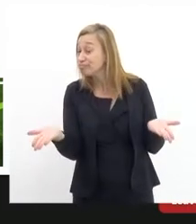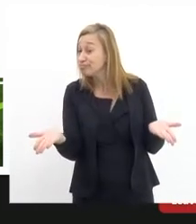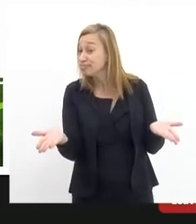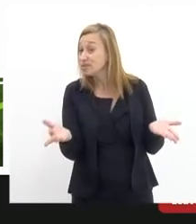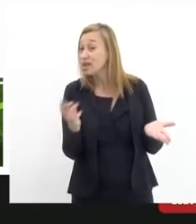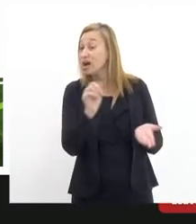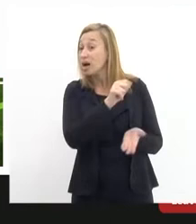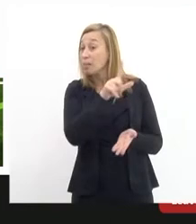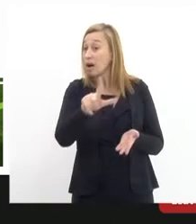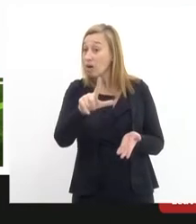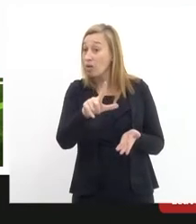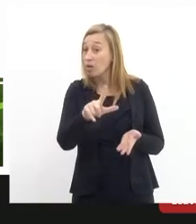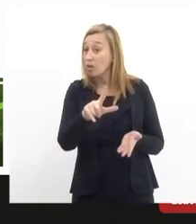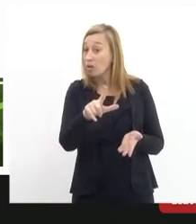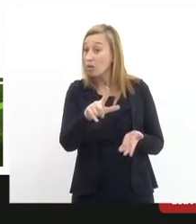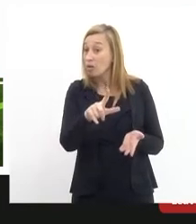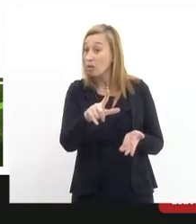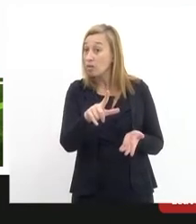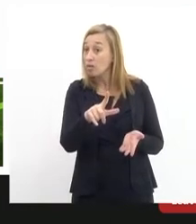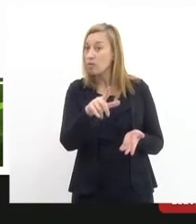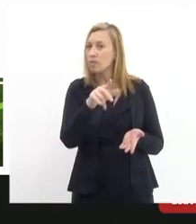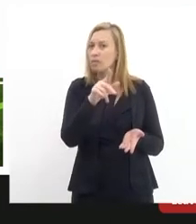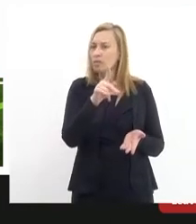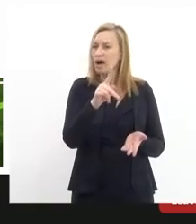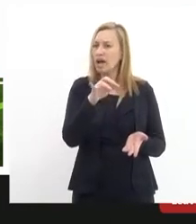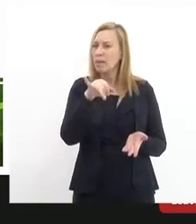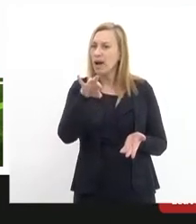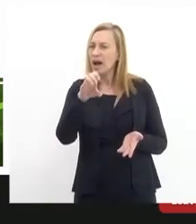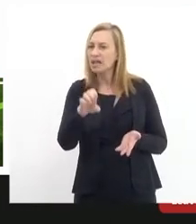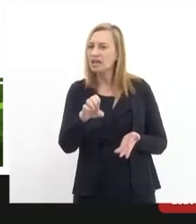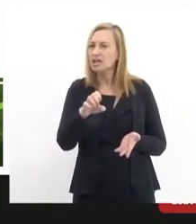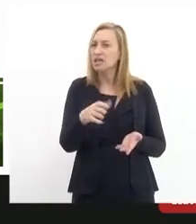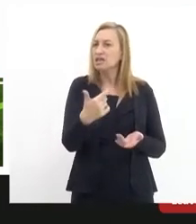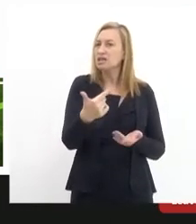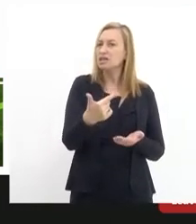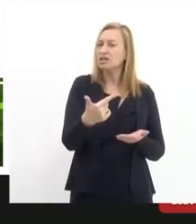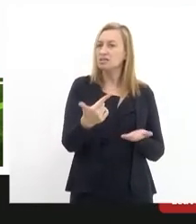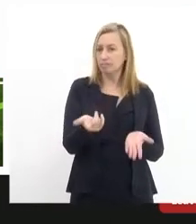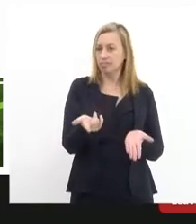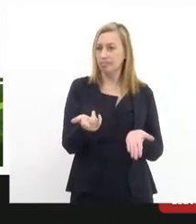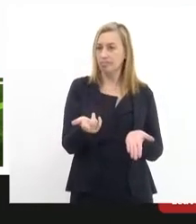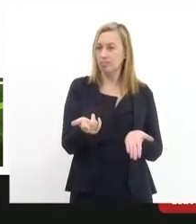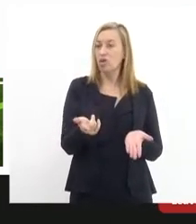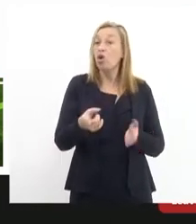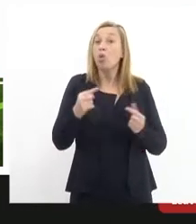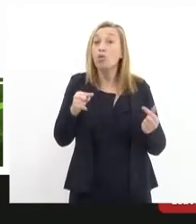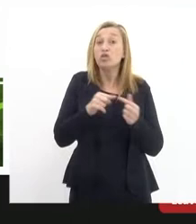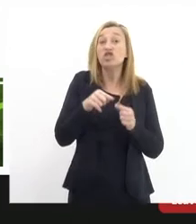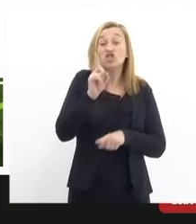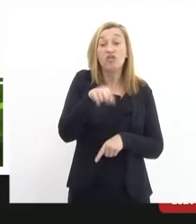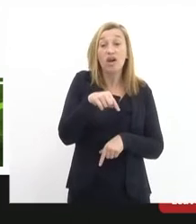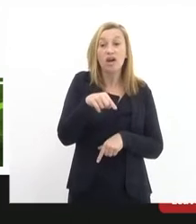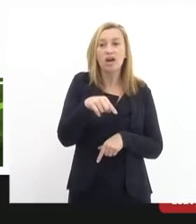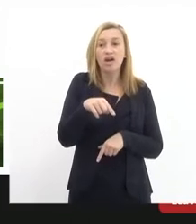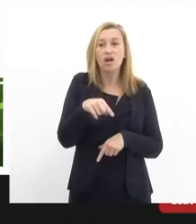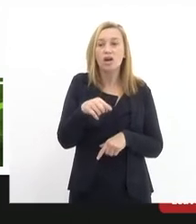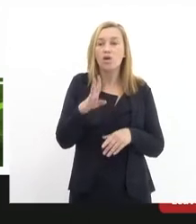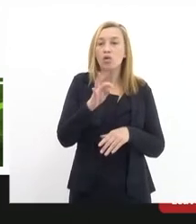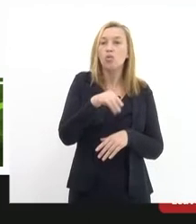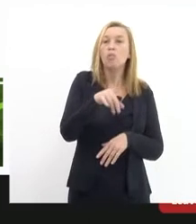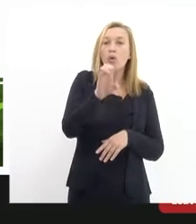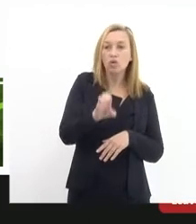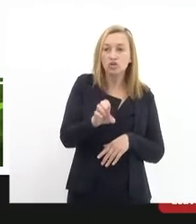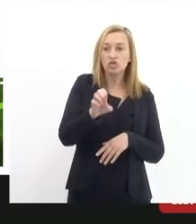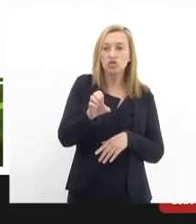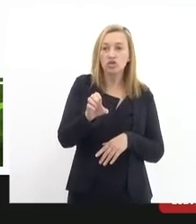Ramal Palamatos era considerado de segunda categoria. Podia acontecer ou não. E que o objetivo era levar o bonde até o Silvestre